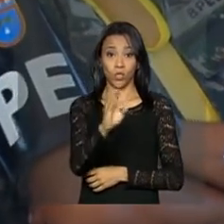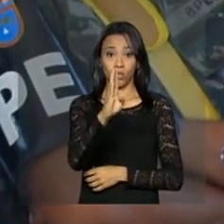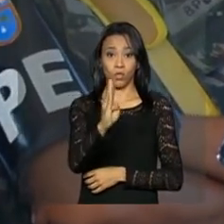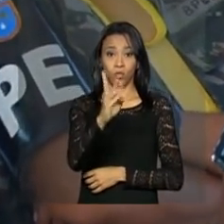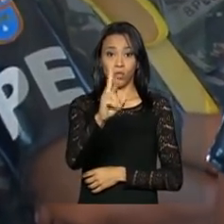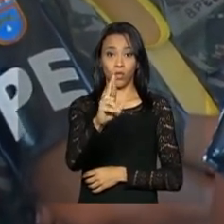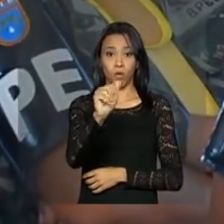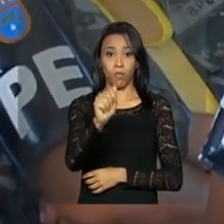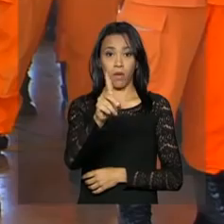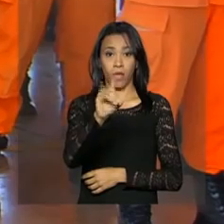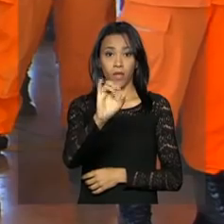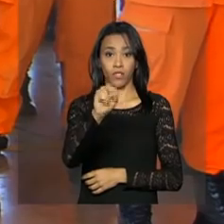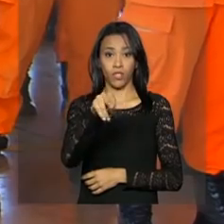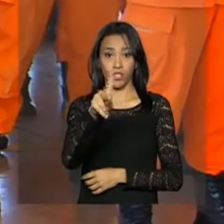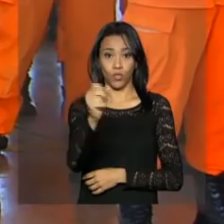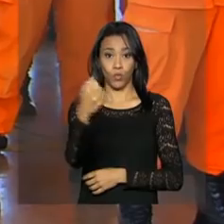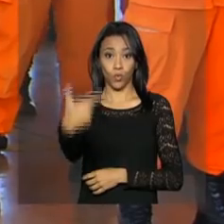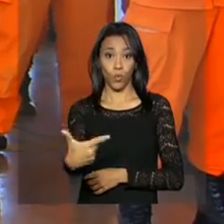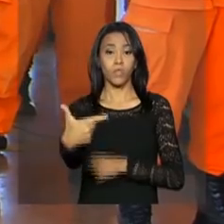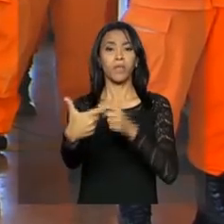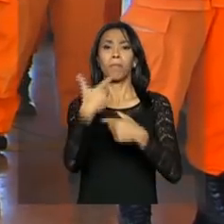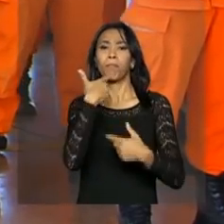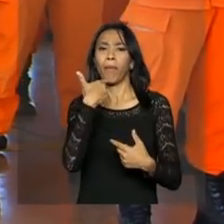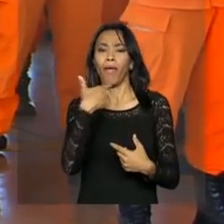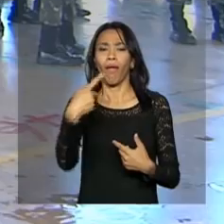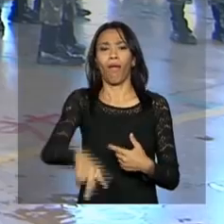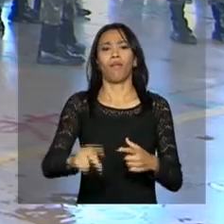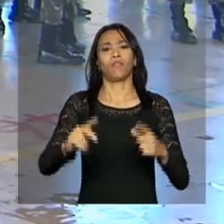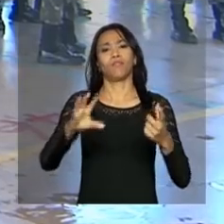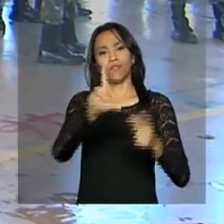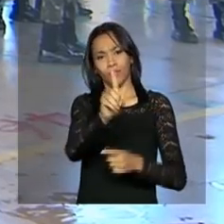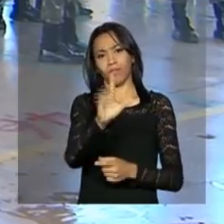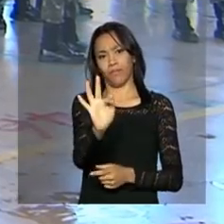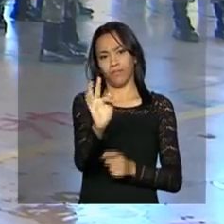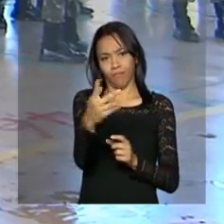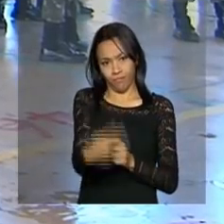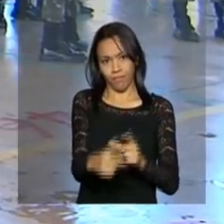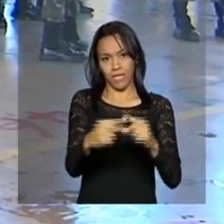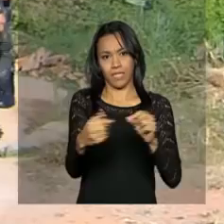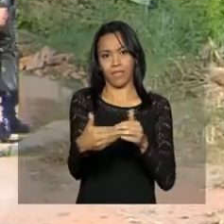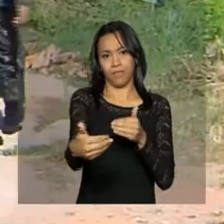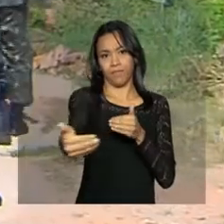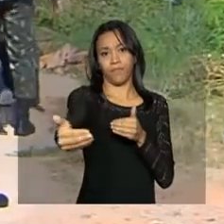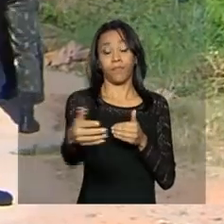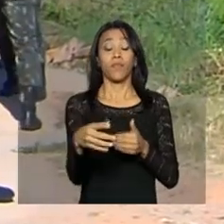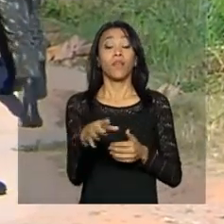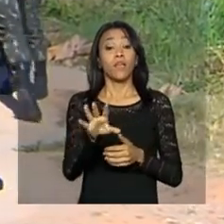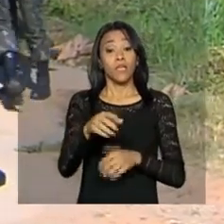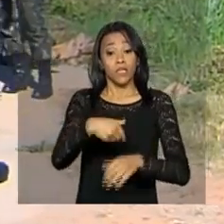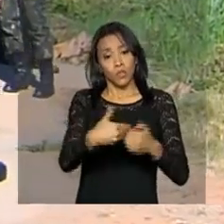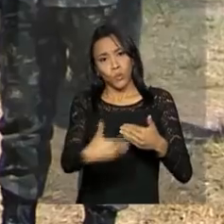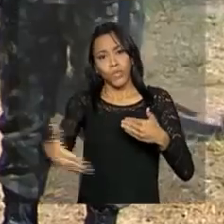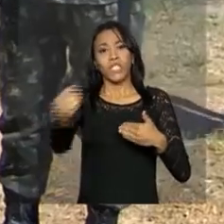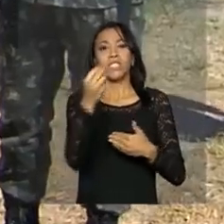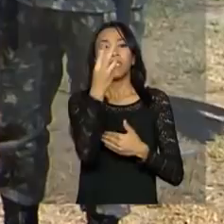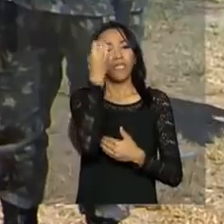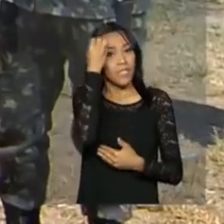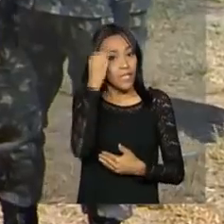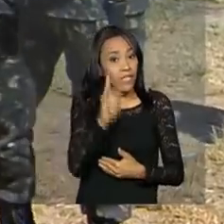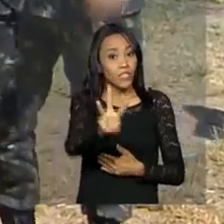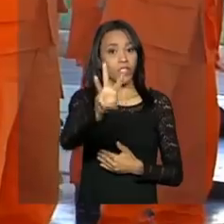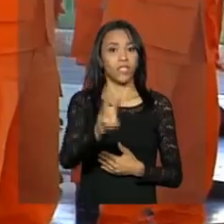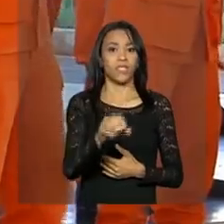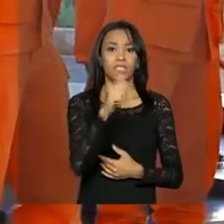30 quilômetros de Brasília, para combater o mosquito Aedes aegypti nesta segunda-feira. Durante três dias, 140